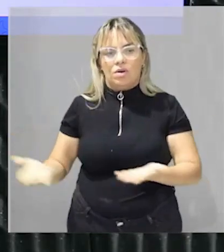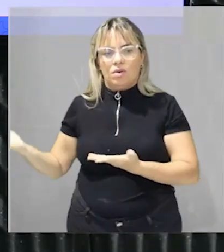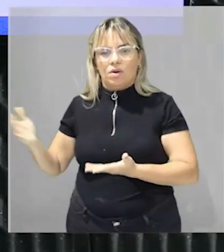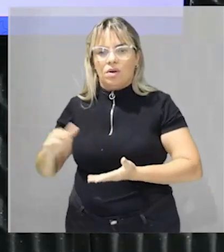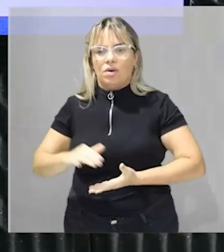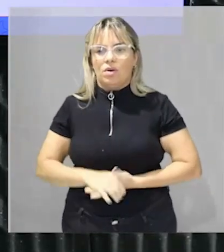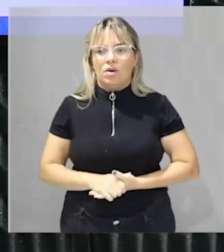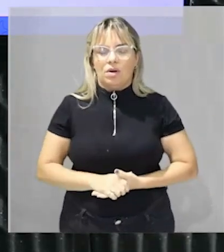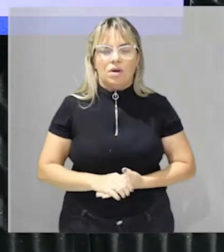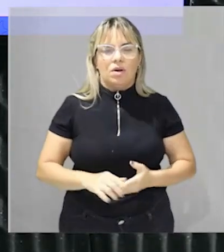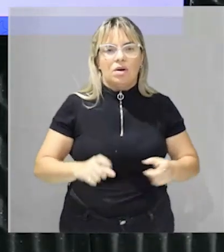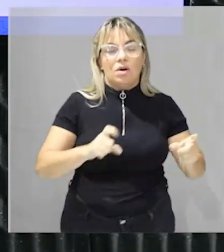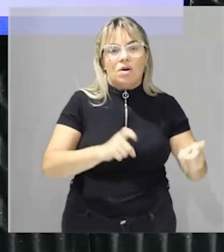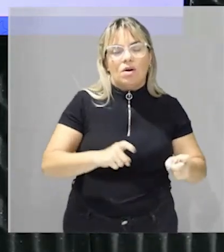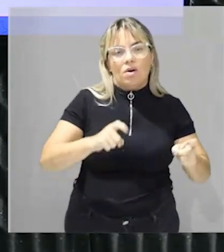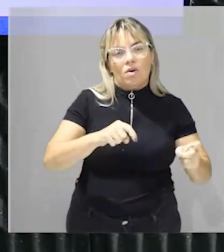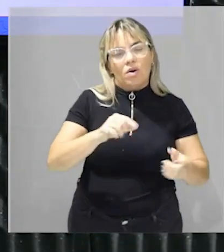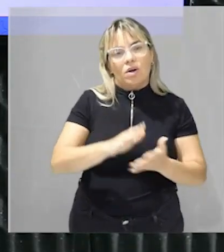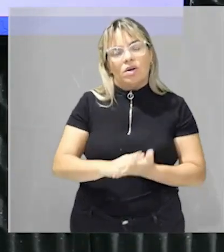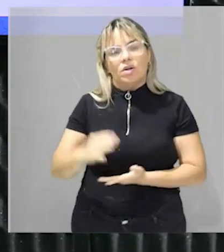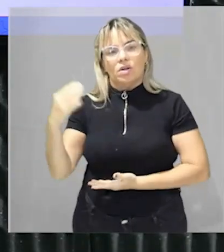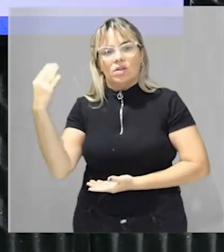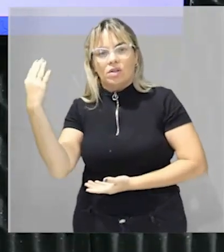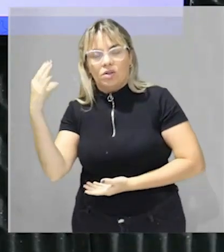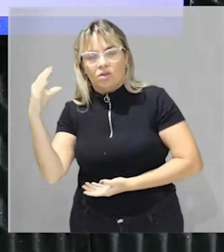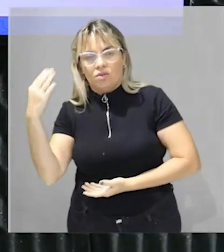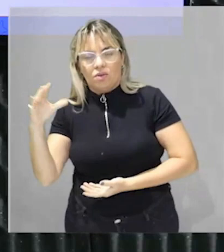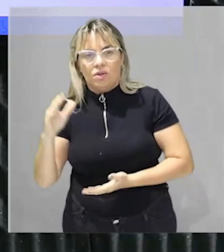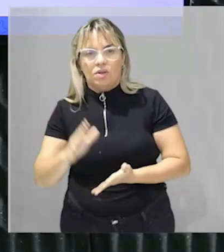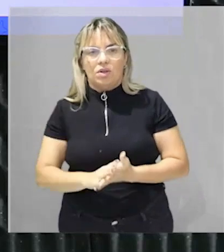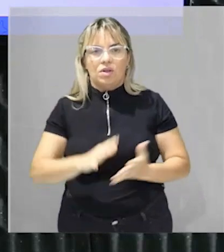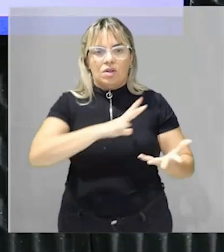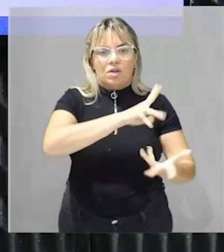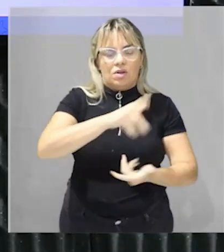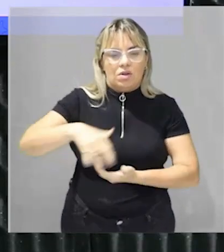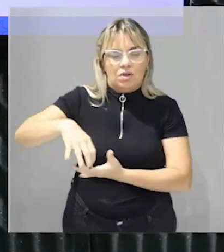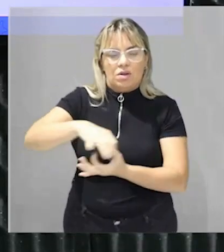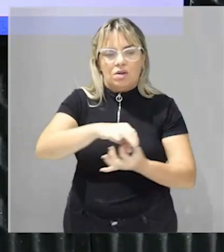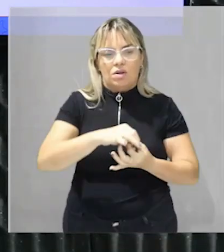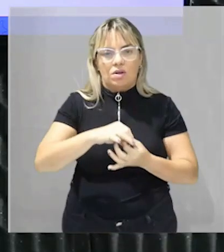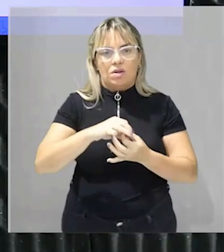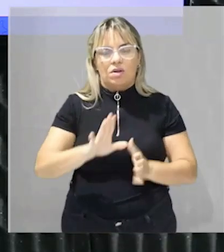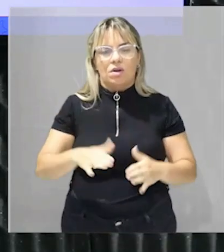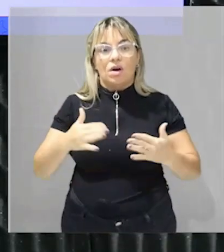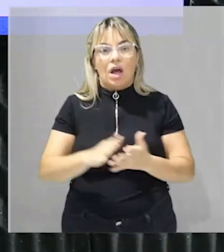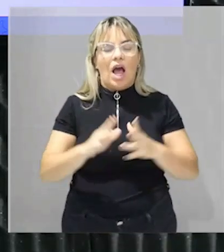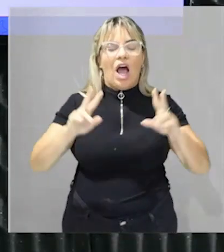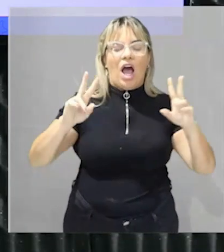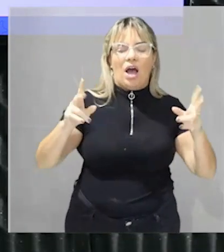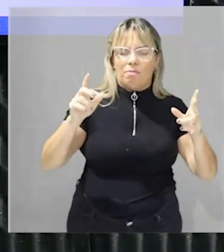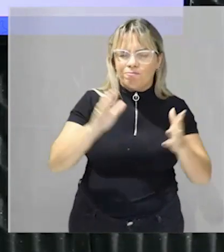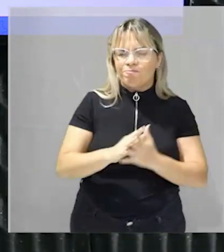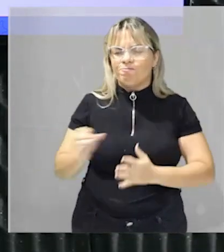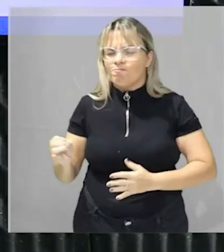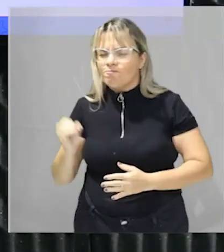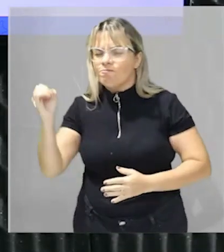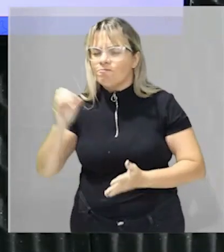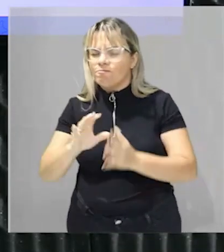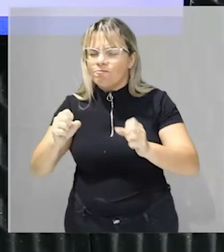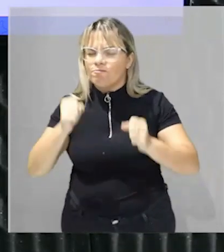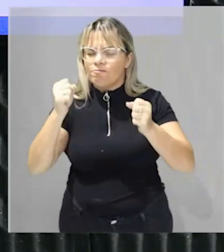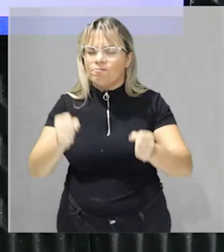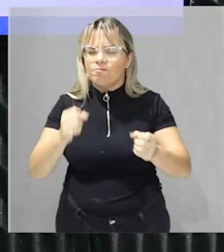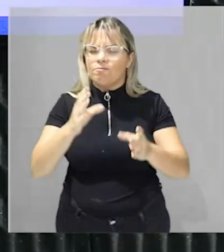científica e globalizada abre aspas só pra gente fechar esse adendo importante tá você pode encontrar na sua